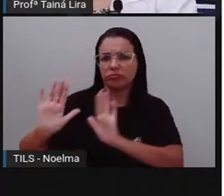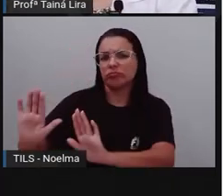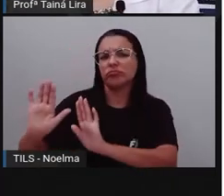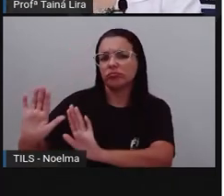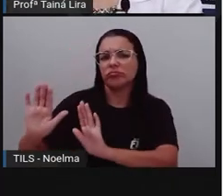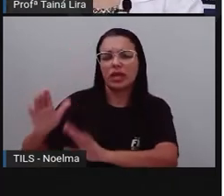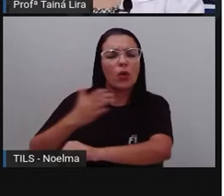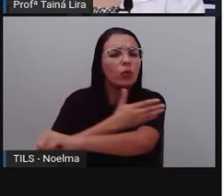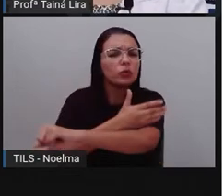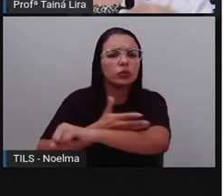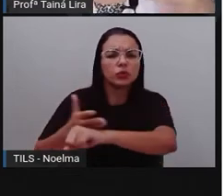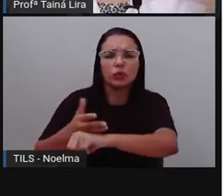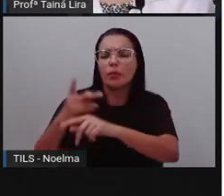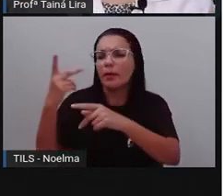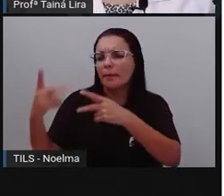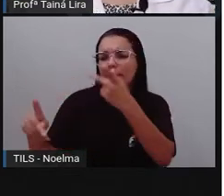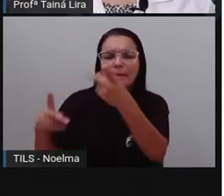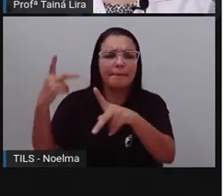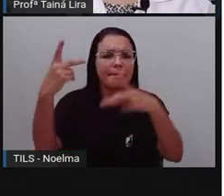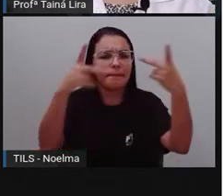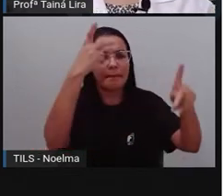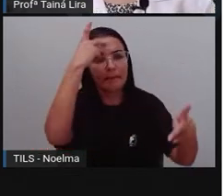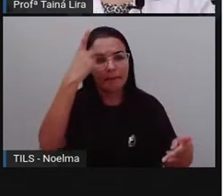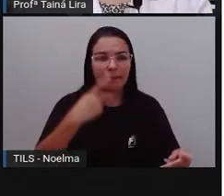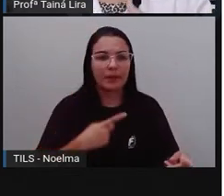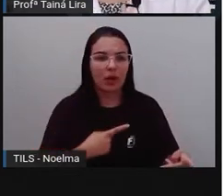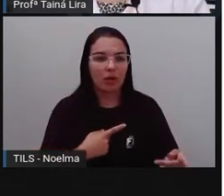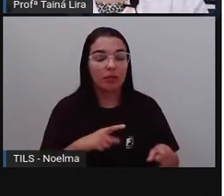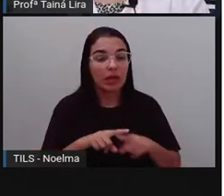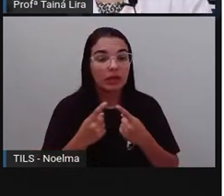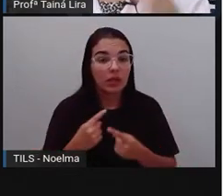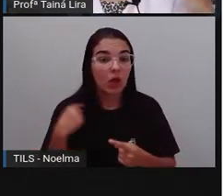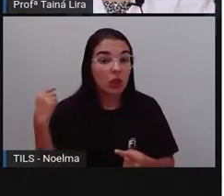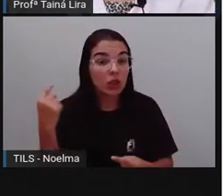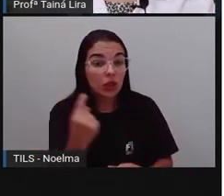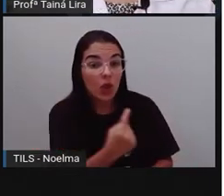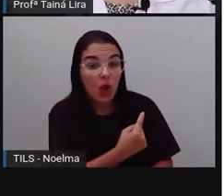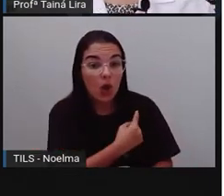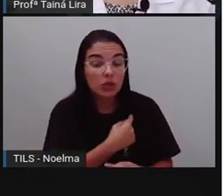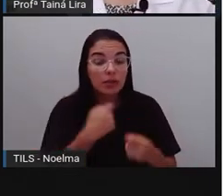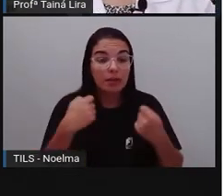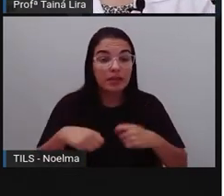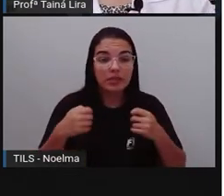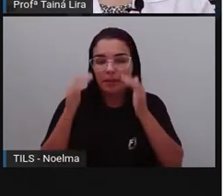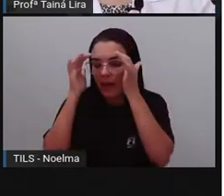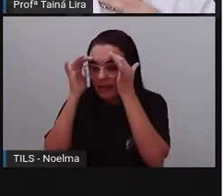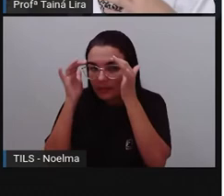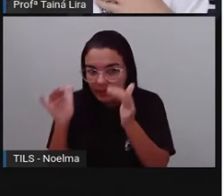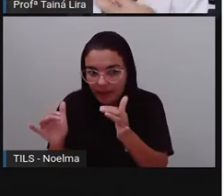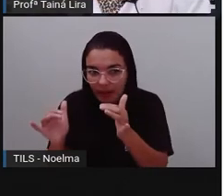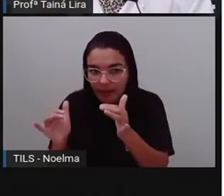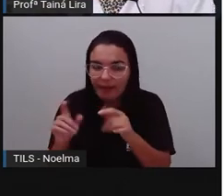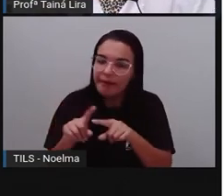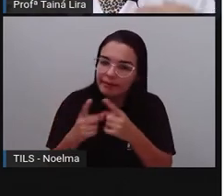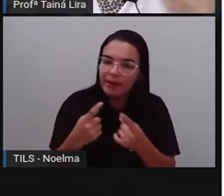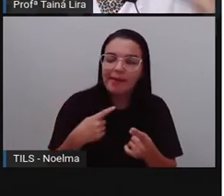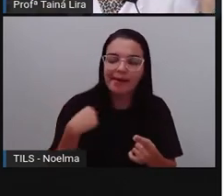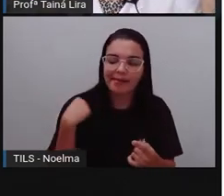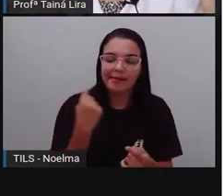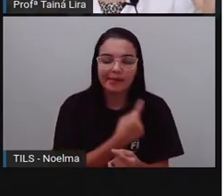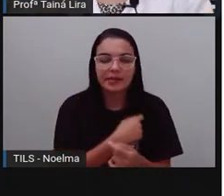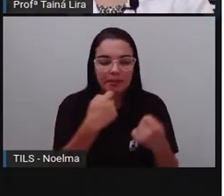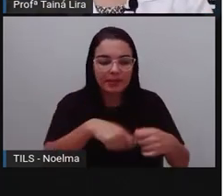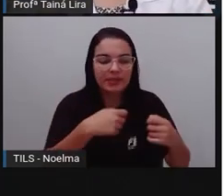costumes, tá bom? E do mesmo jeito que nós queremos que respeitem o nosso modo de viver, nós precisamos